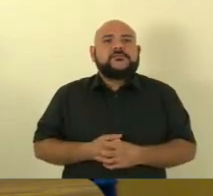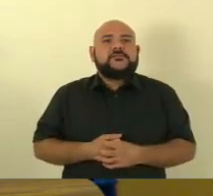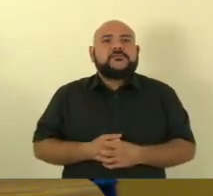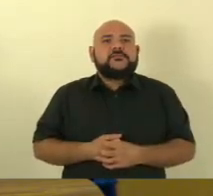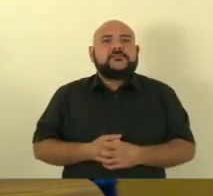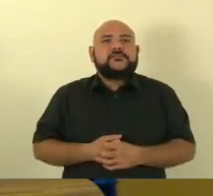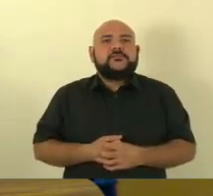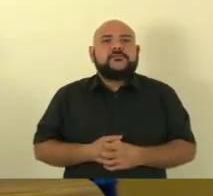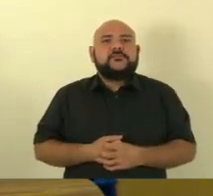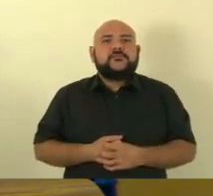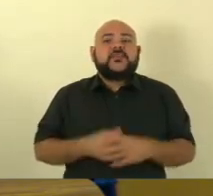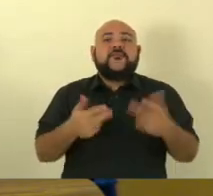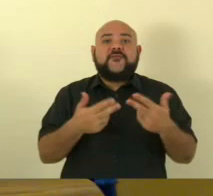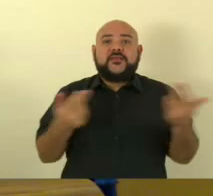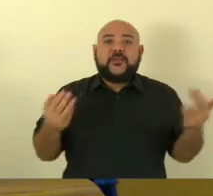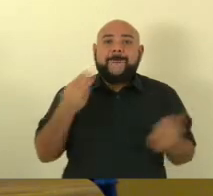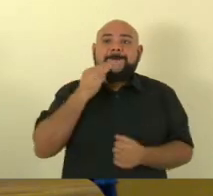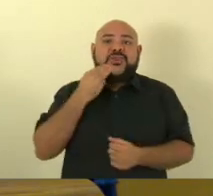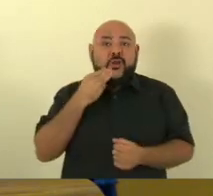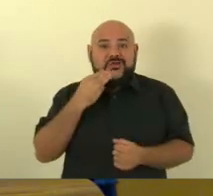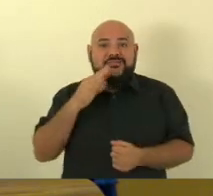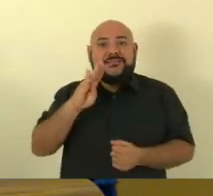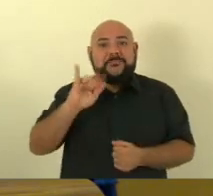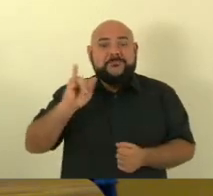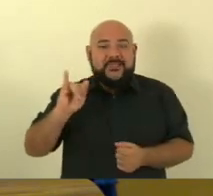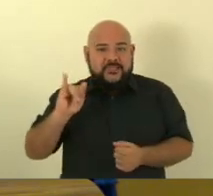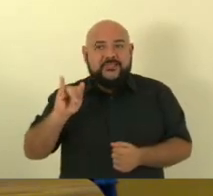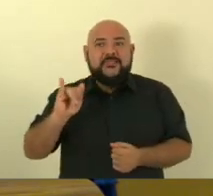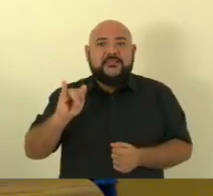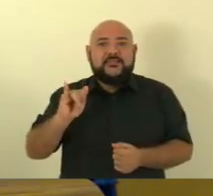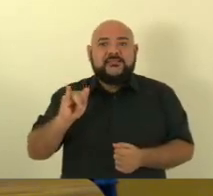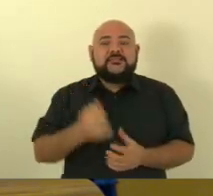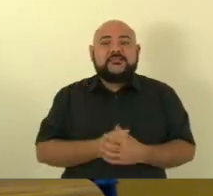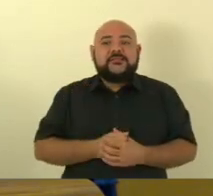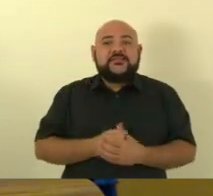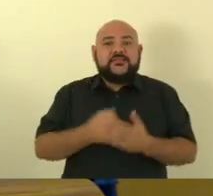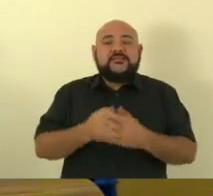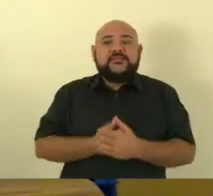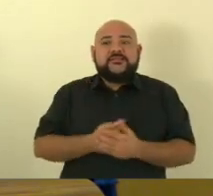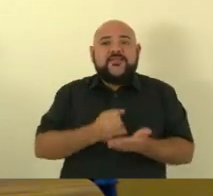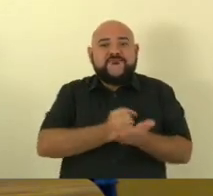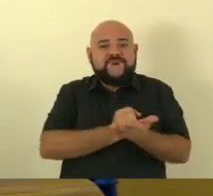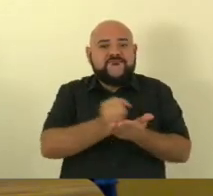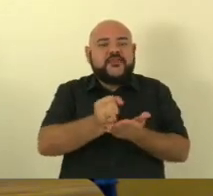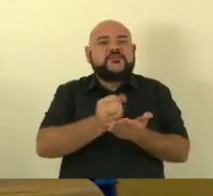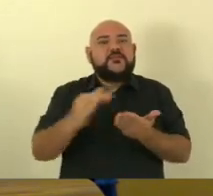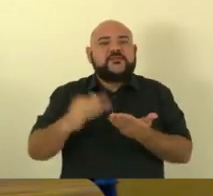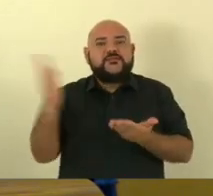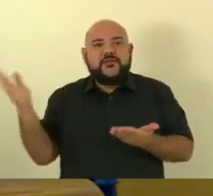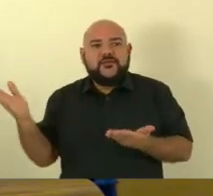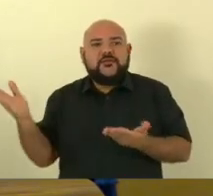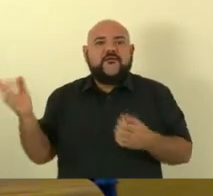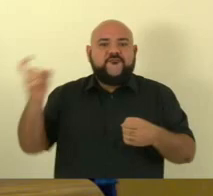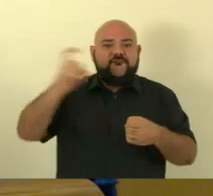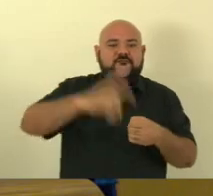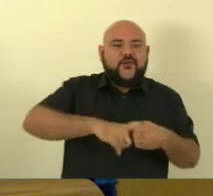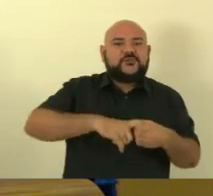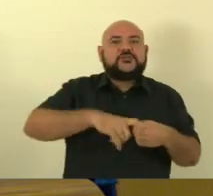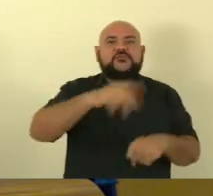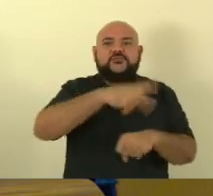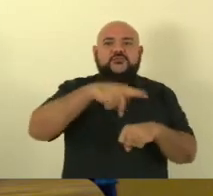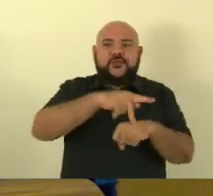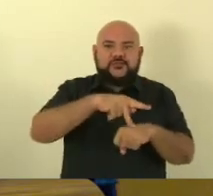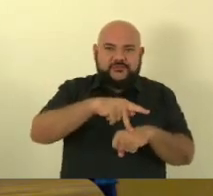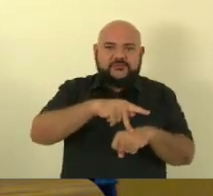milhões e bilhões de reais de investimento externo voltando para o nosso Brasil depois que nós